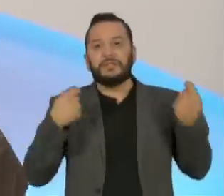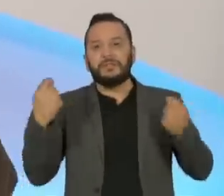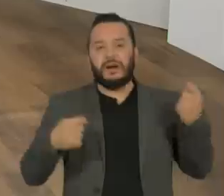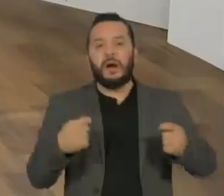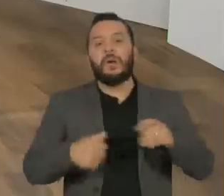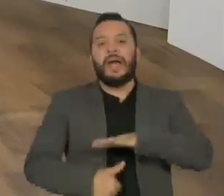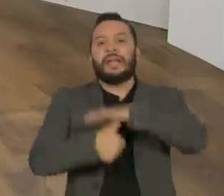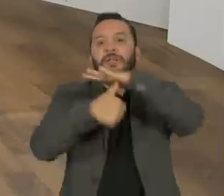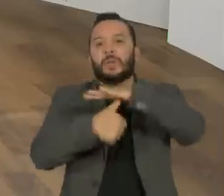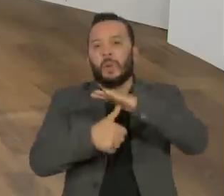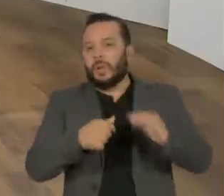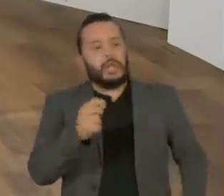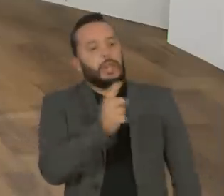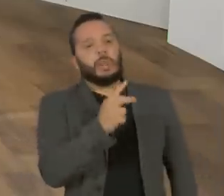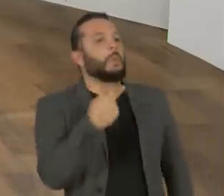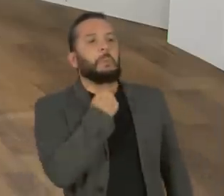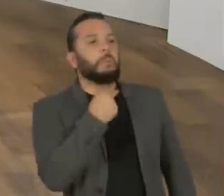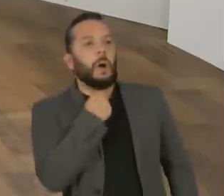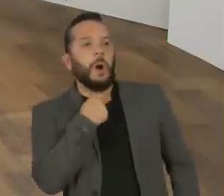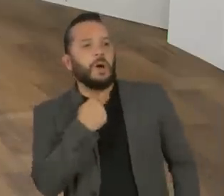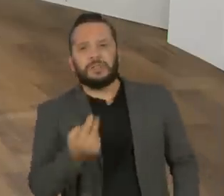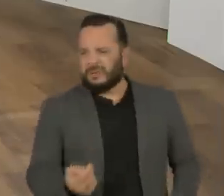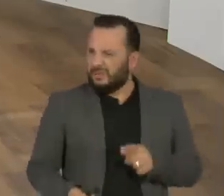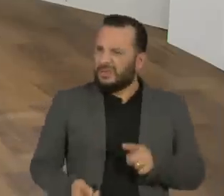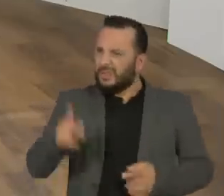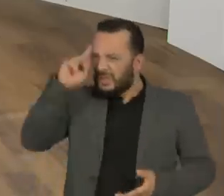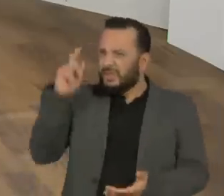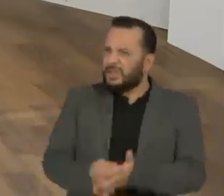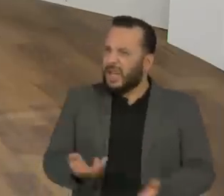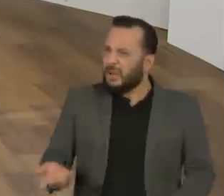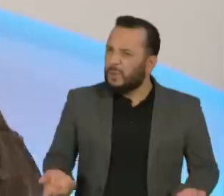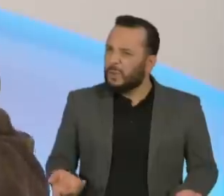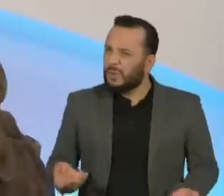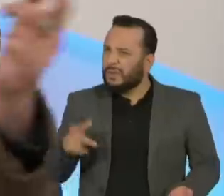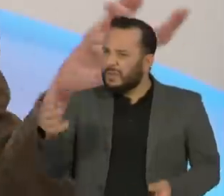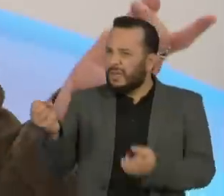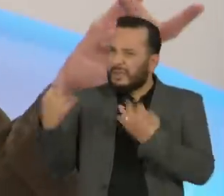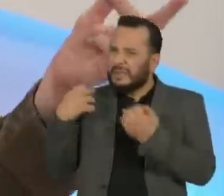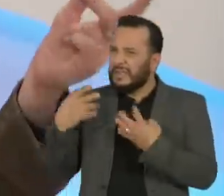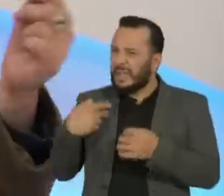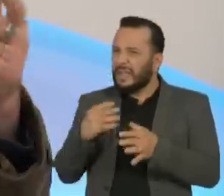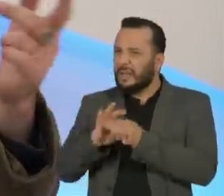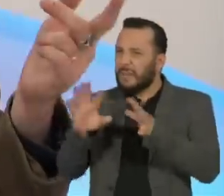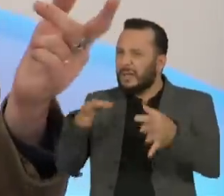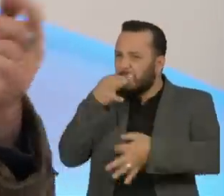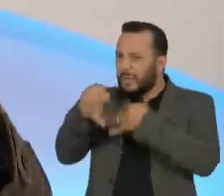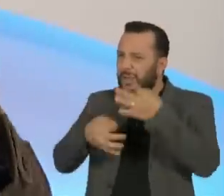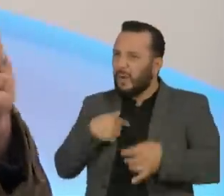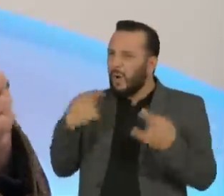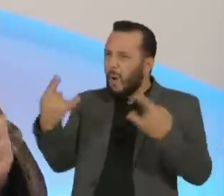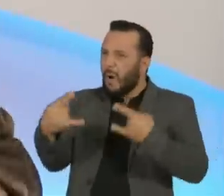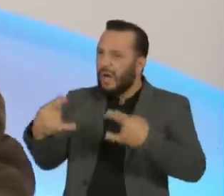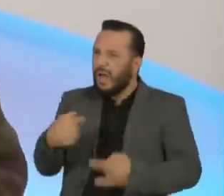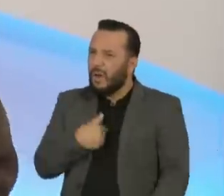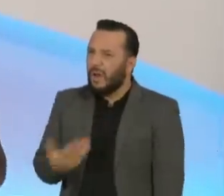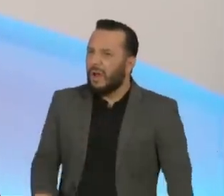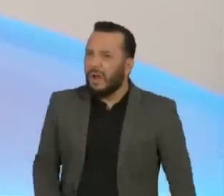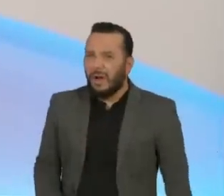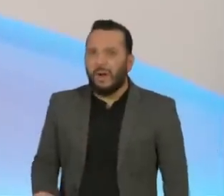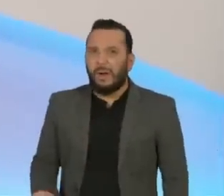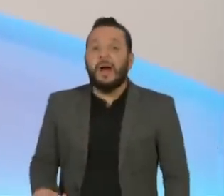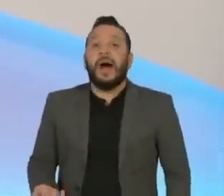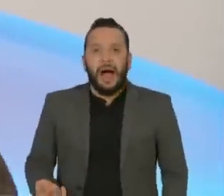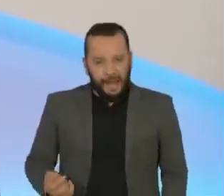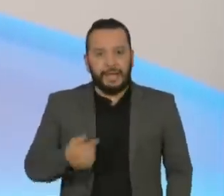ela falava, olha, você não pode fazer. Eu assim, mas peraí, você está na ditadura, você está aqui ensinando liberdade de expressão porque eu sou roqueiro, você... Aí eu consegui ser o